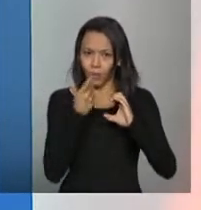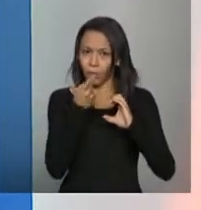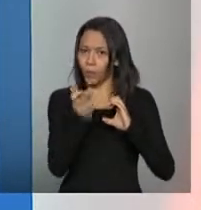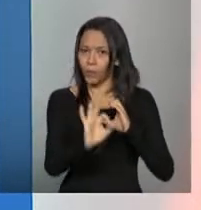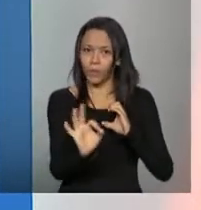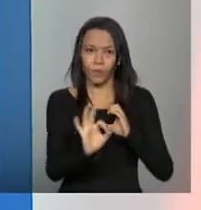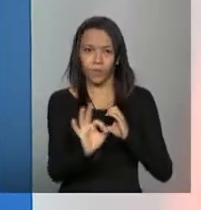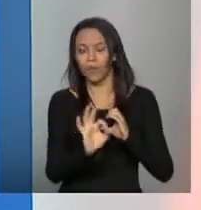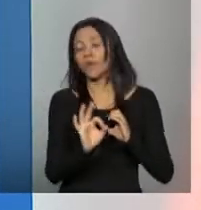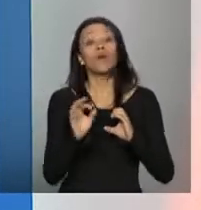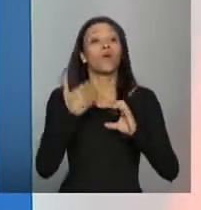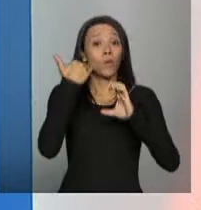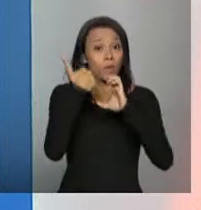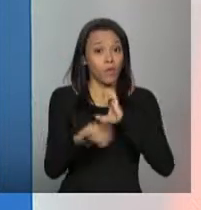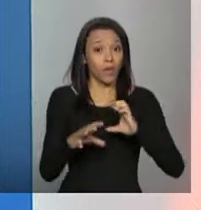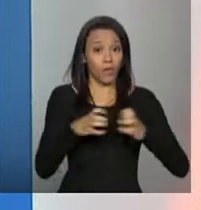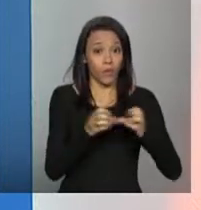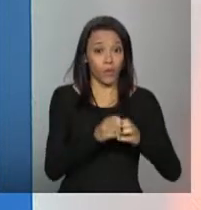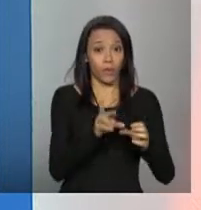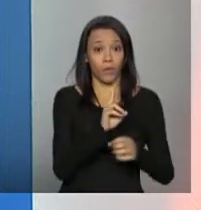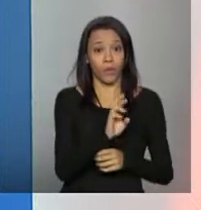o e-mail da nossa equipe é